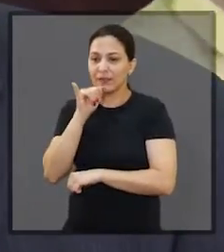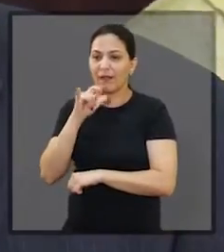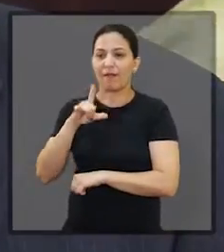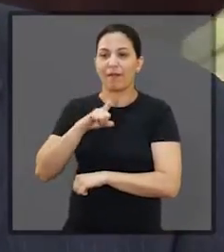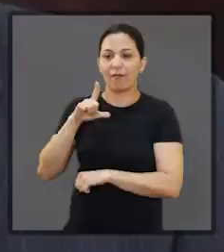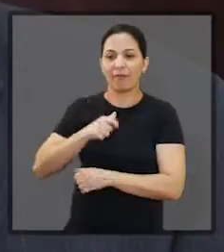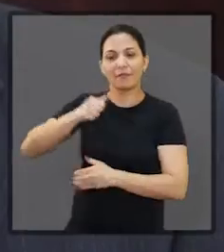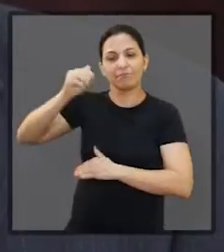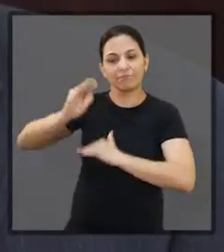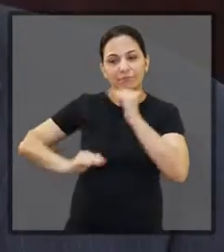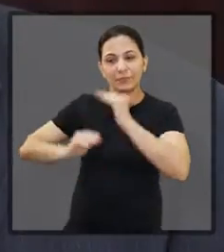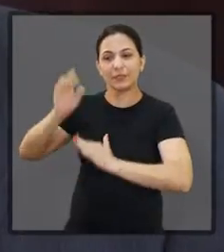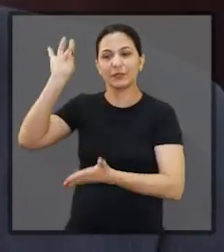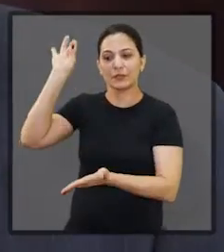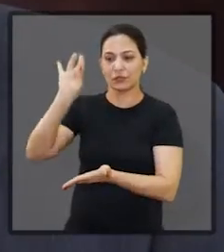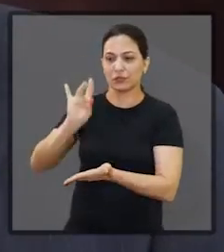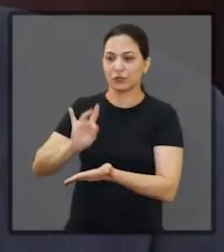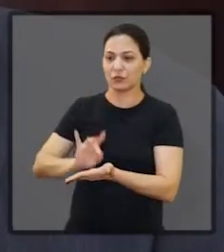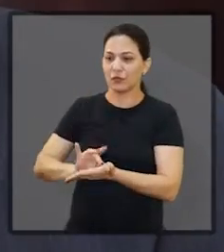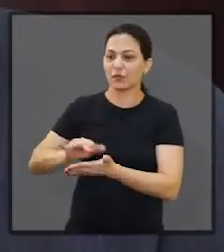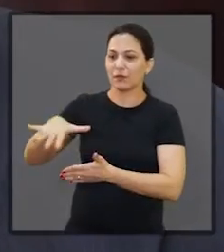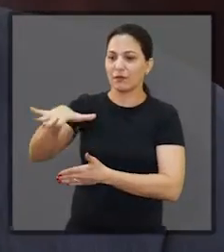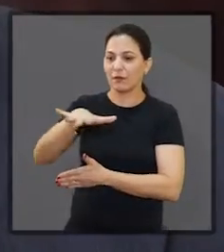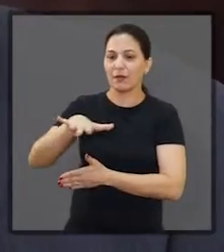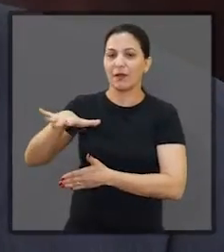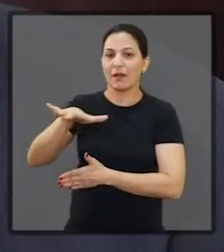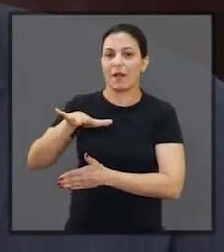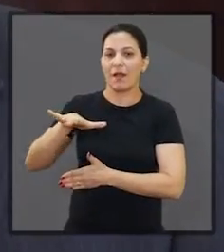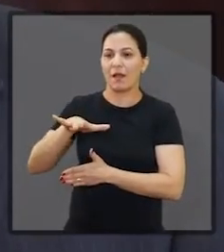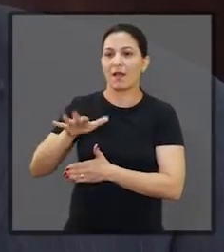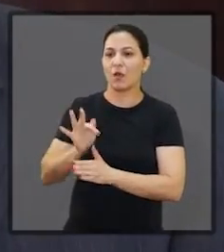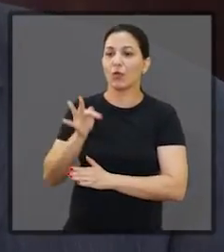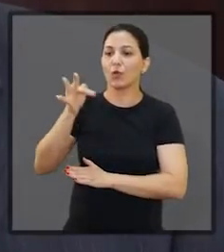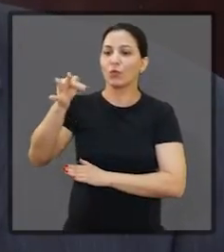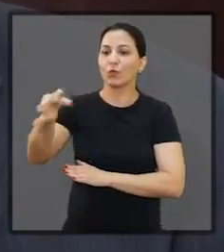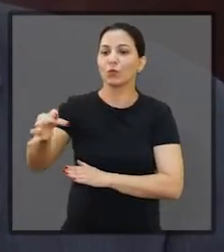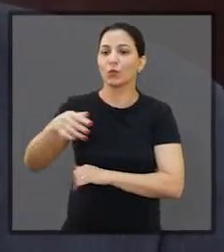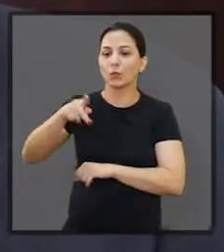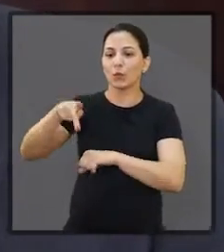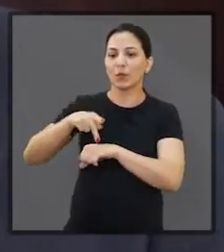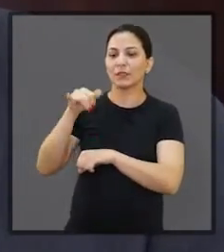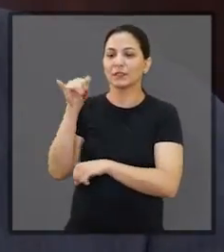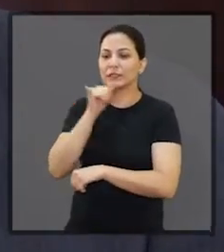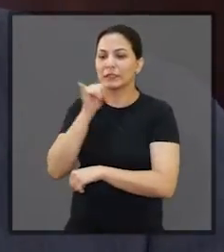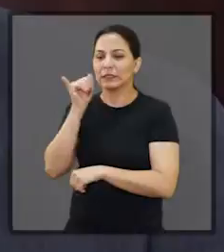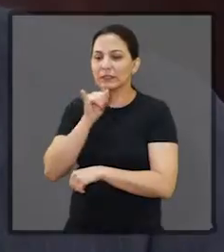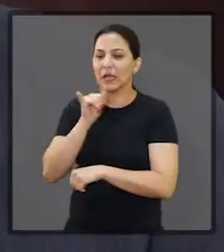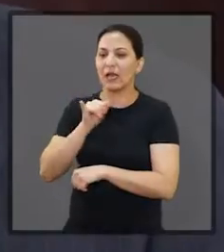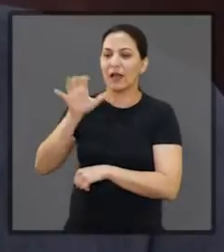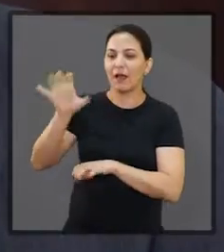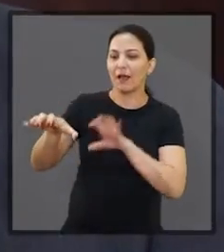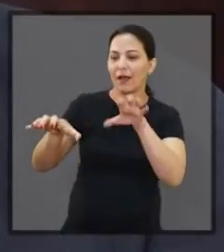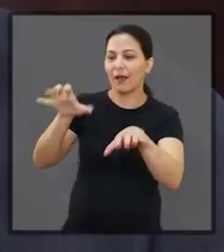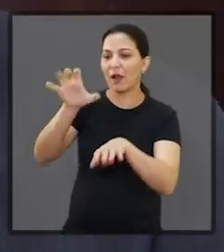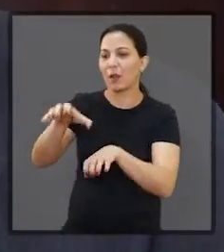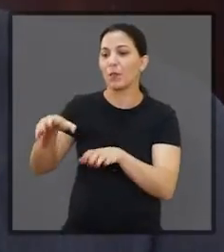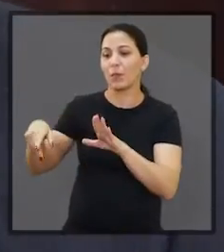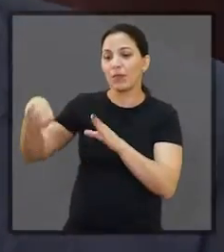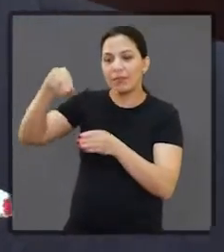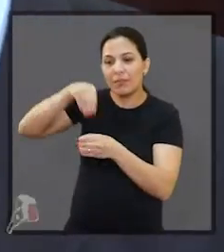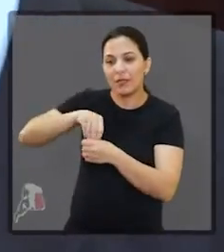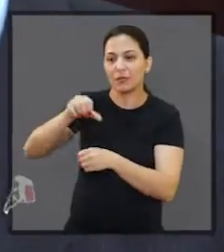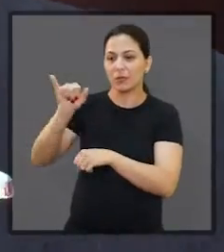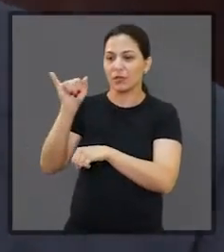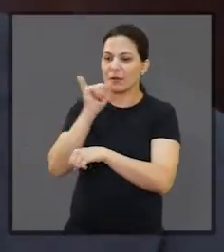eles têm uma participação bastante ativa em relação ao futuro do seu próprio país, ao futuro de cada região, de cada